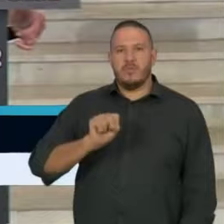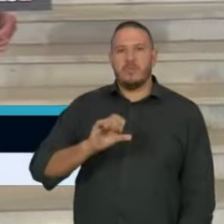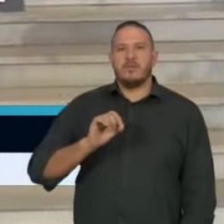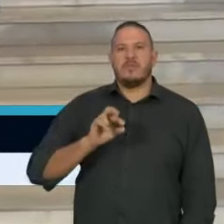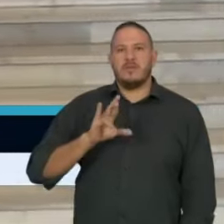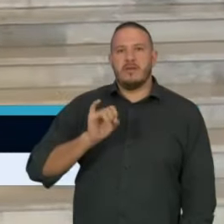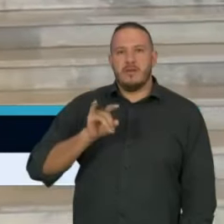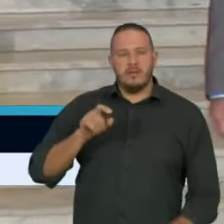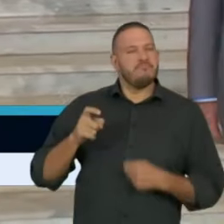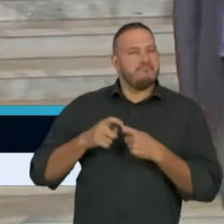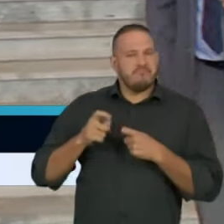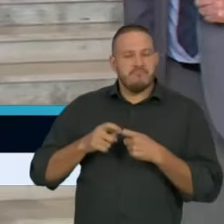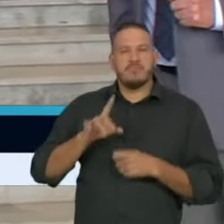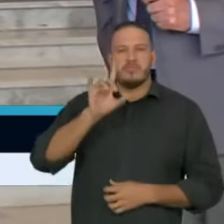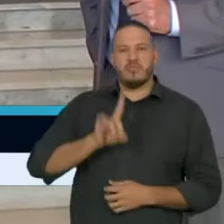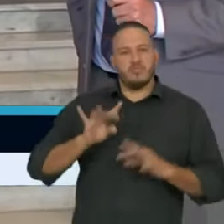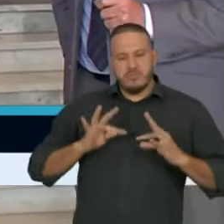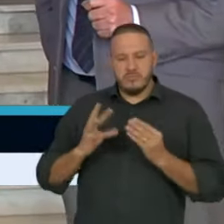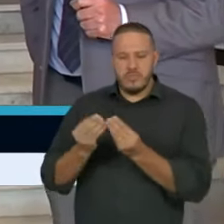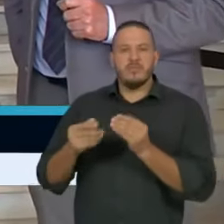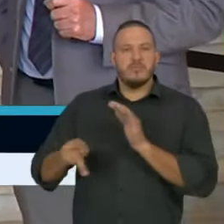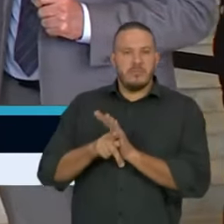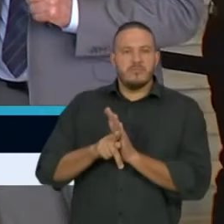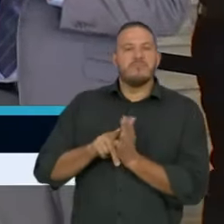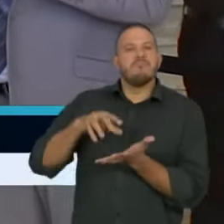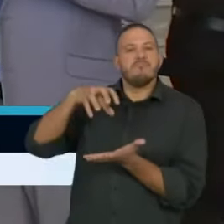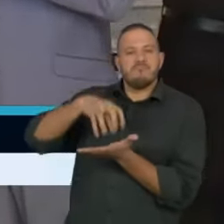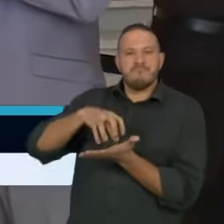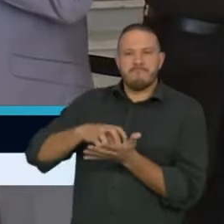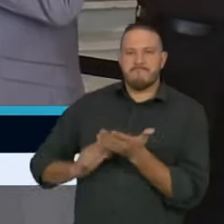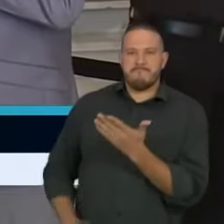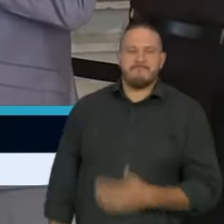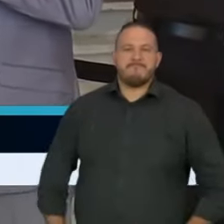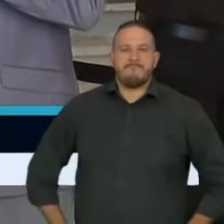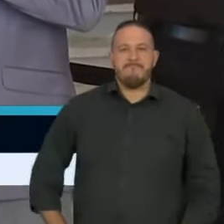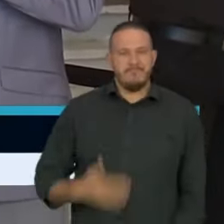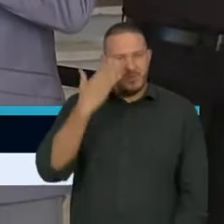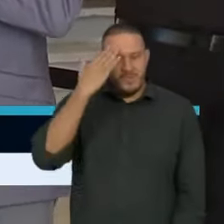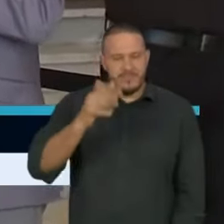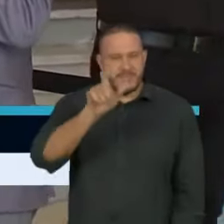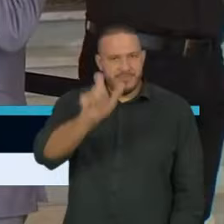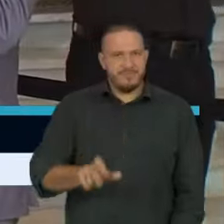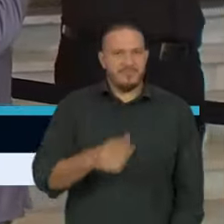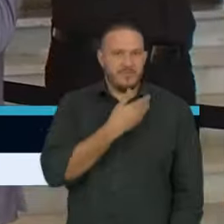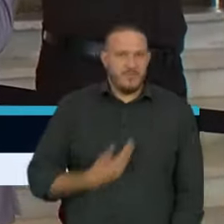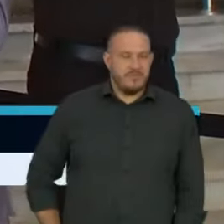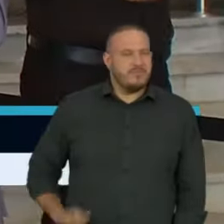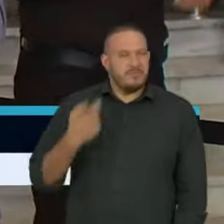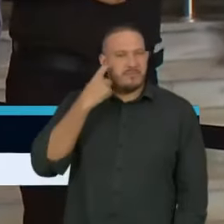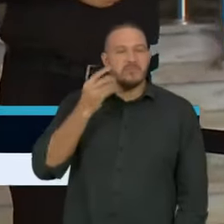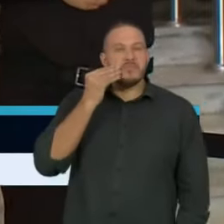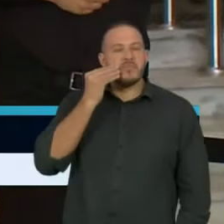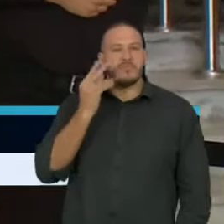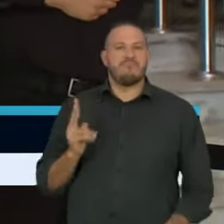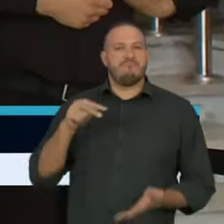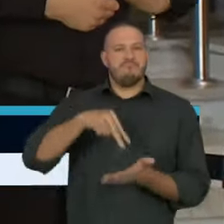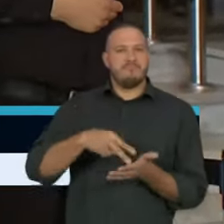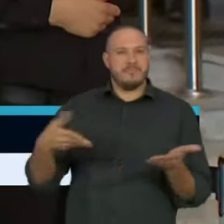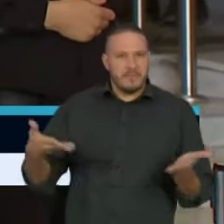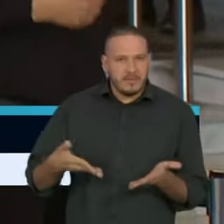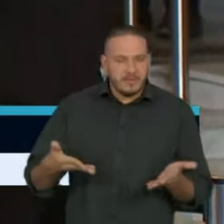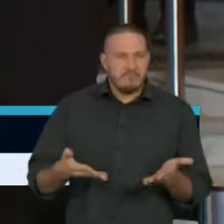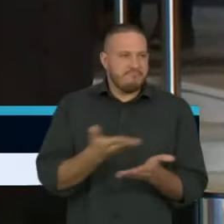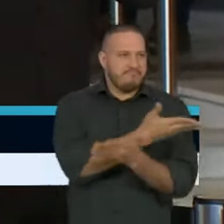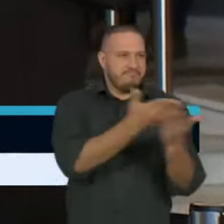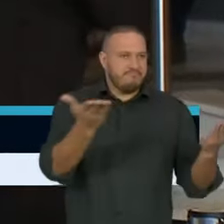infectologista e diretor-geral do Instituto Emílio Ribas. Obrigado, governador, pela oportunidade, aos colegas da mesa.